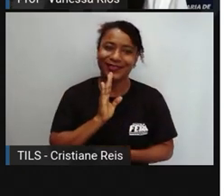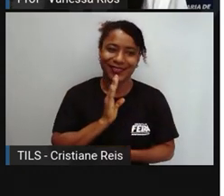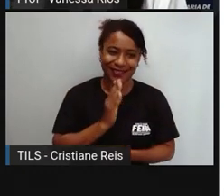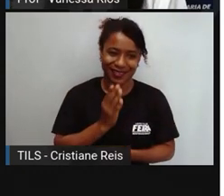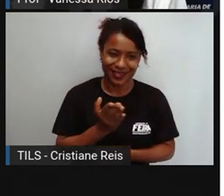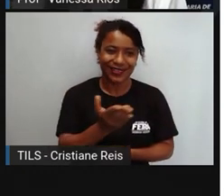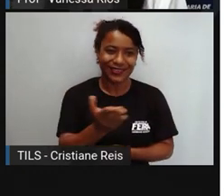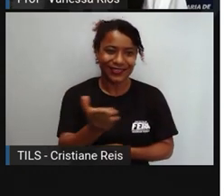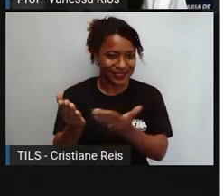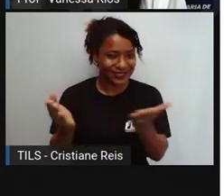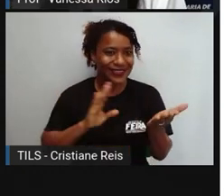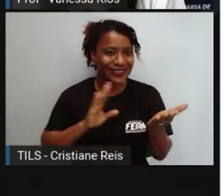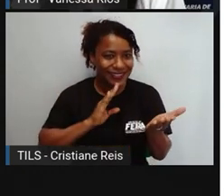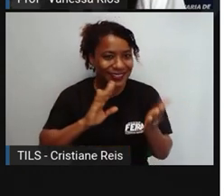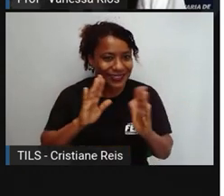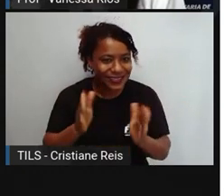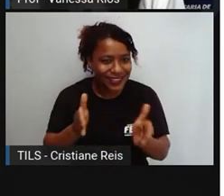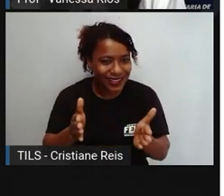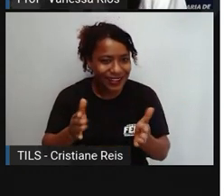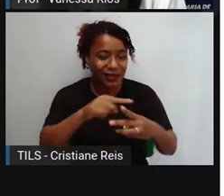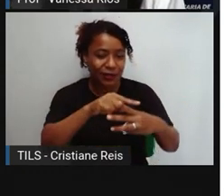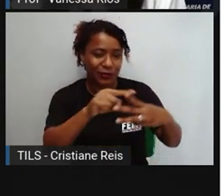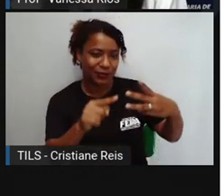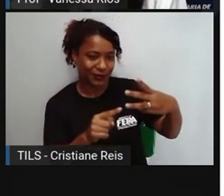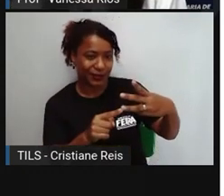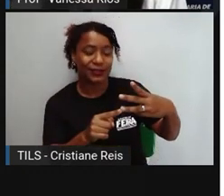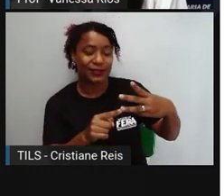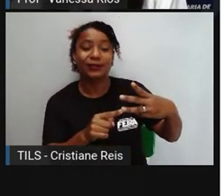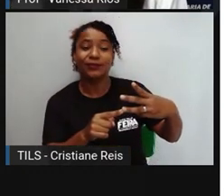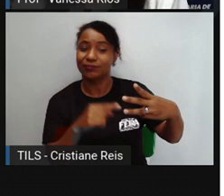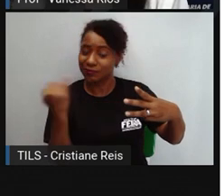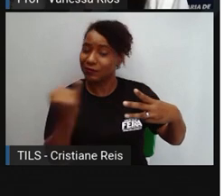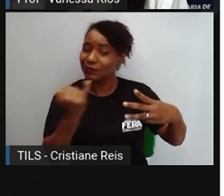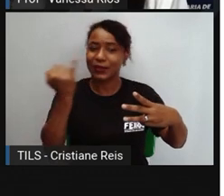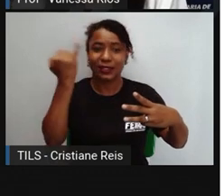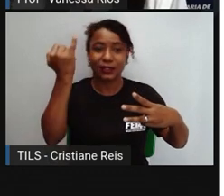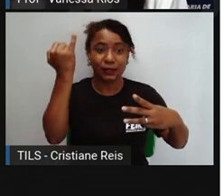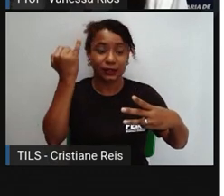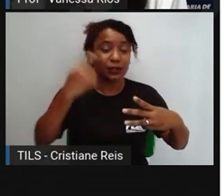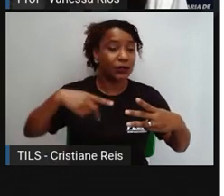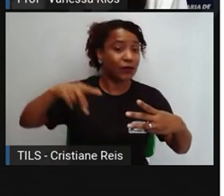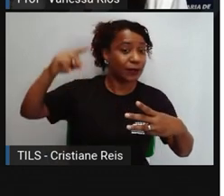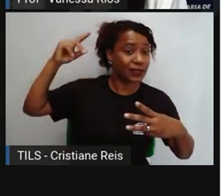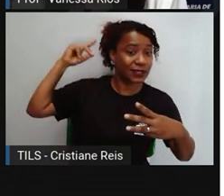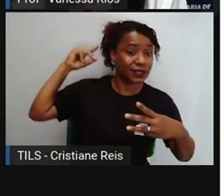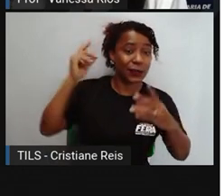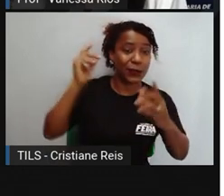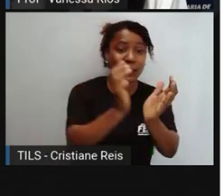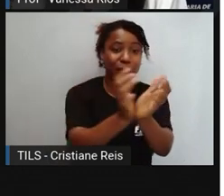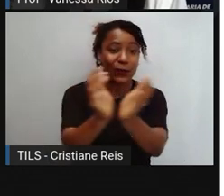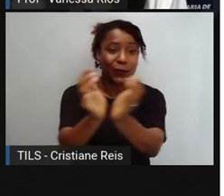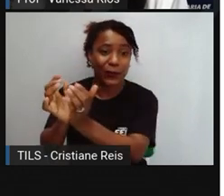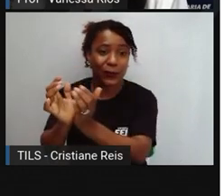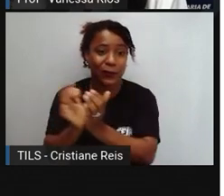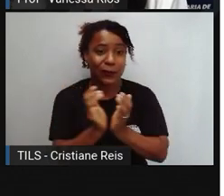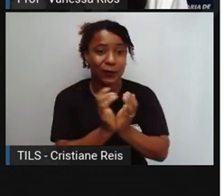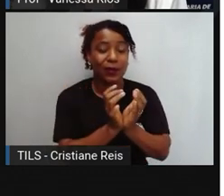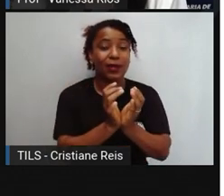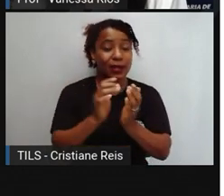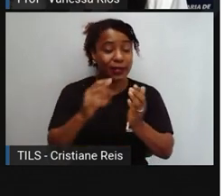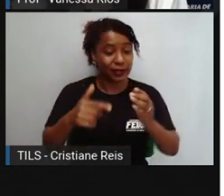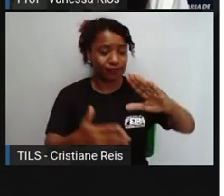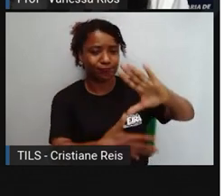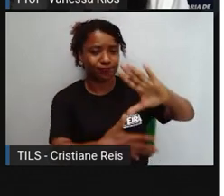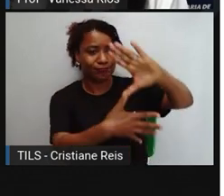incas, nos maias e também nos aztecas. Foram civilizações pré-colombianas que habitavam o atual continente